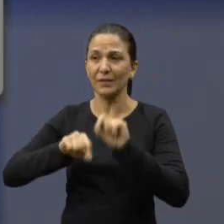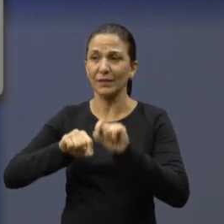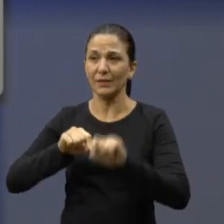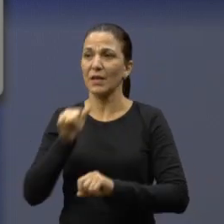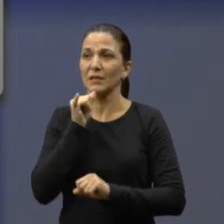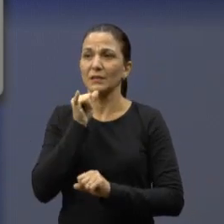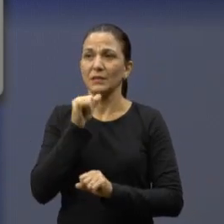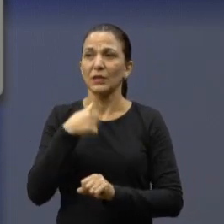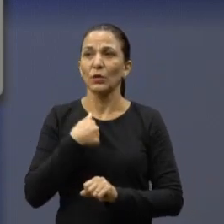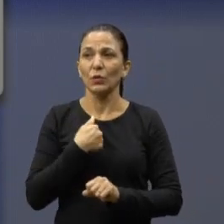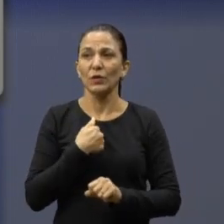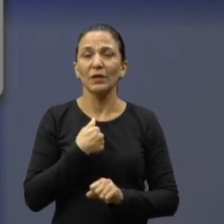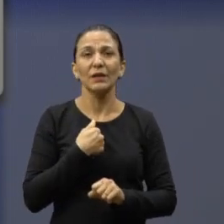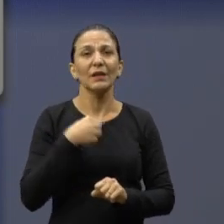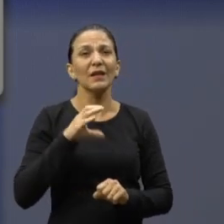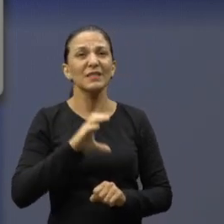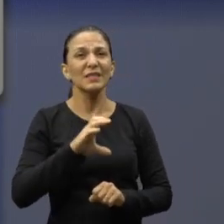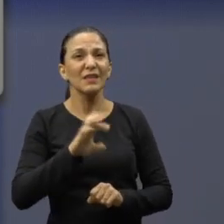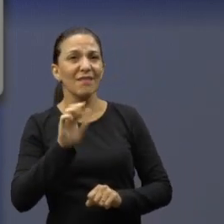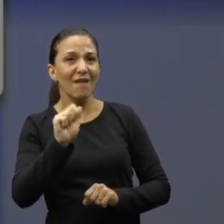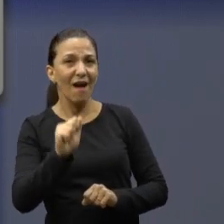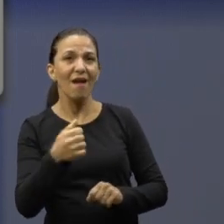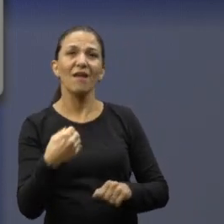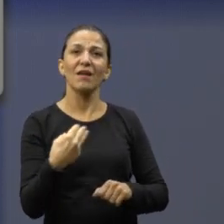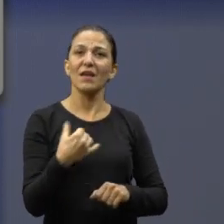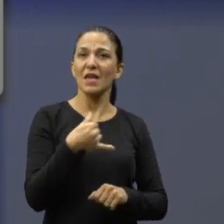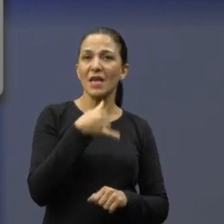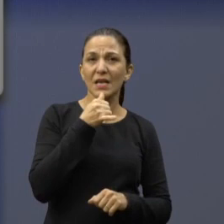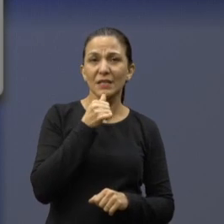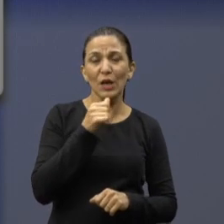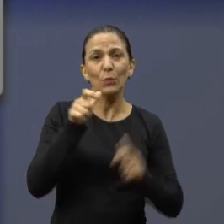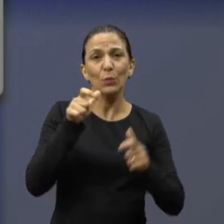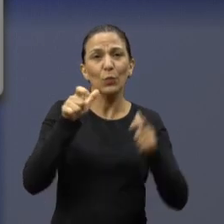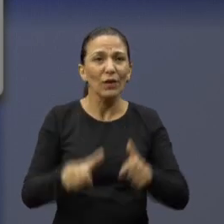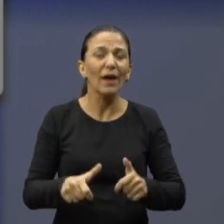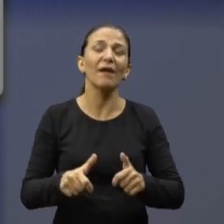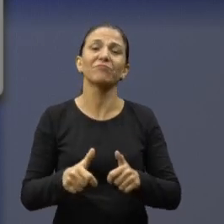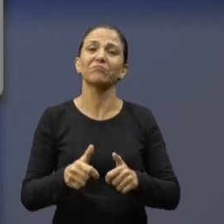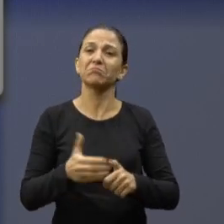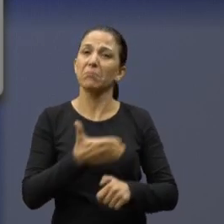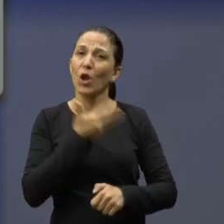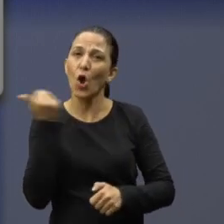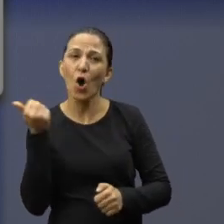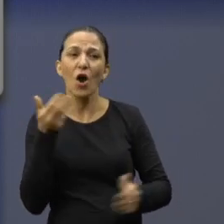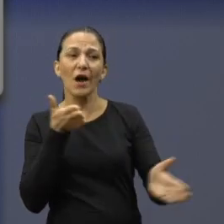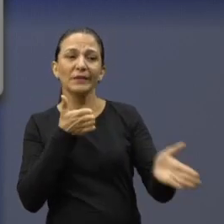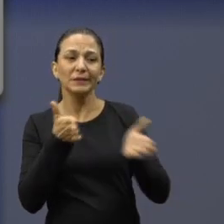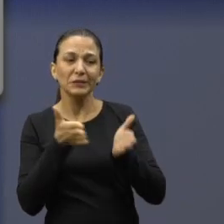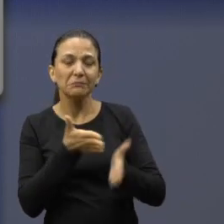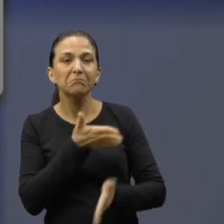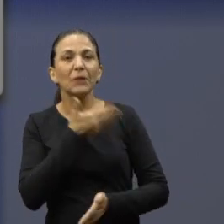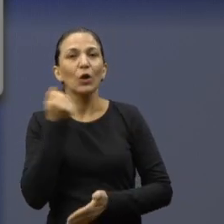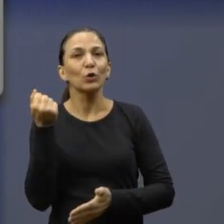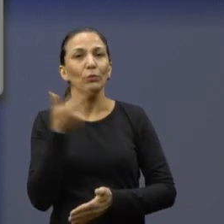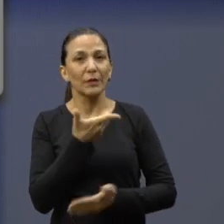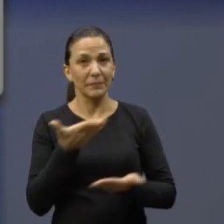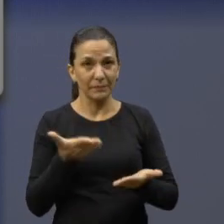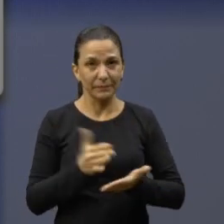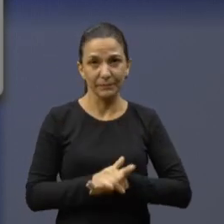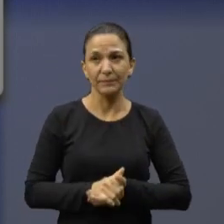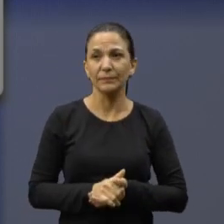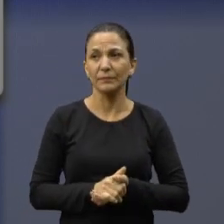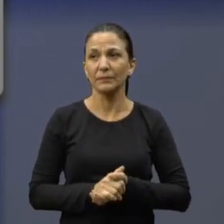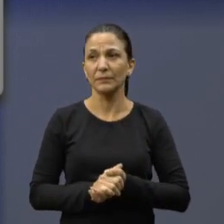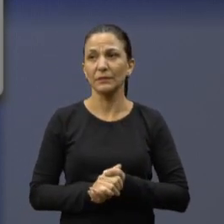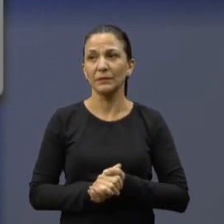exemplo, onde é a antiga CTA. Poderia ser um lugar privilegiado, de fácil acesso, e ponto central, repito, na